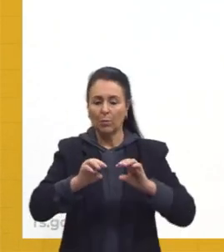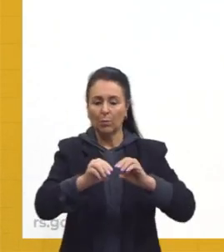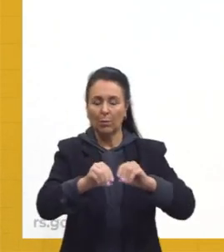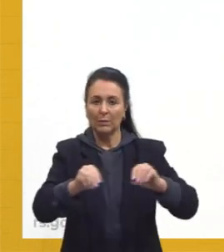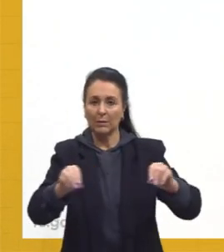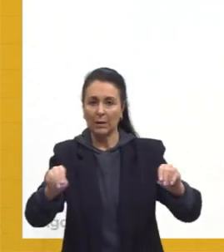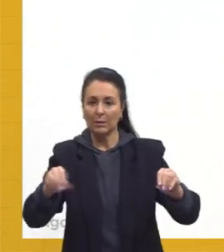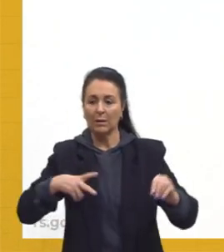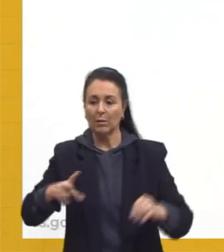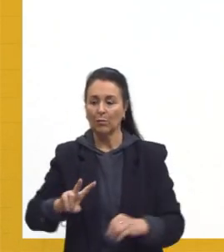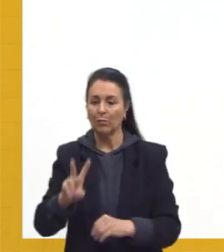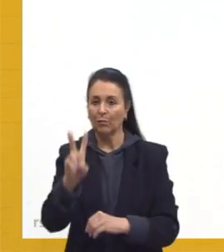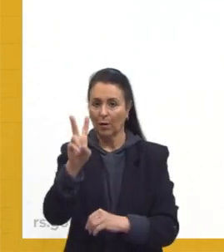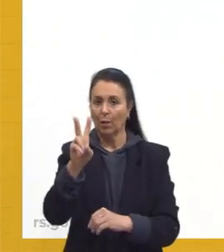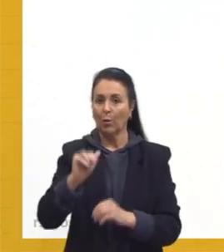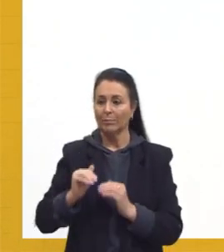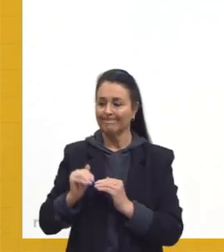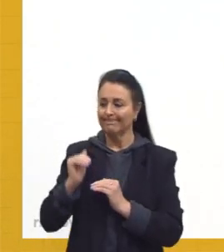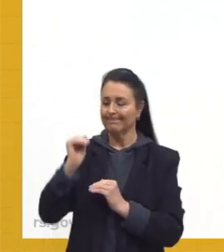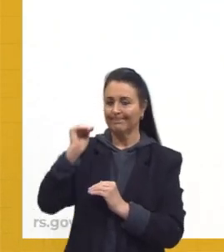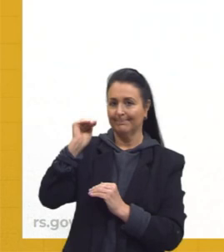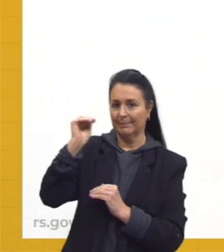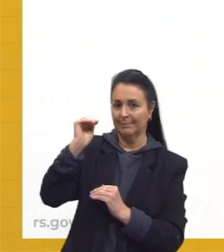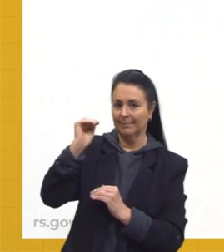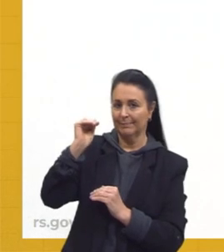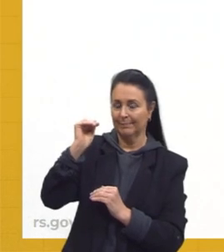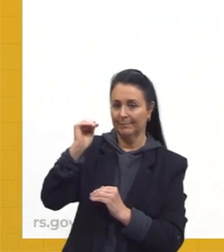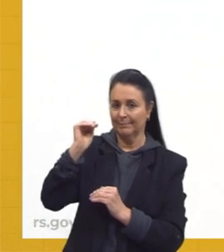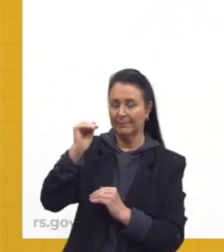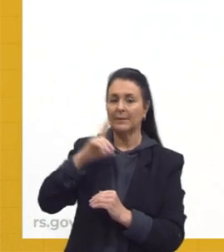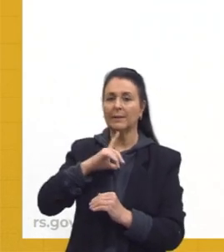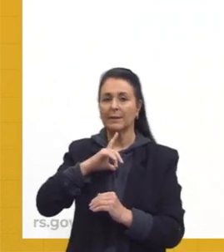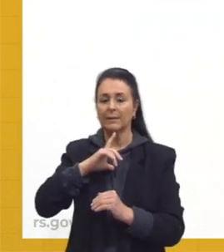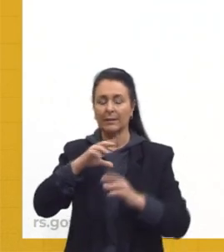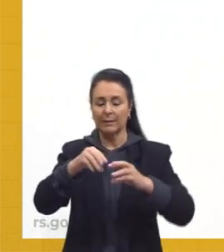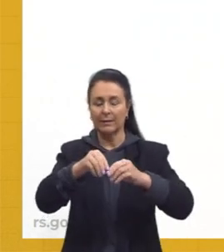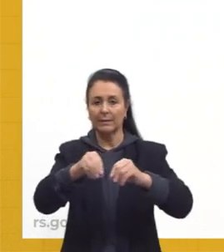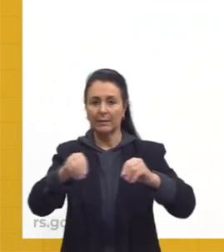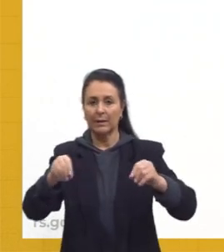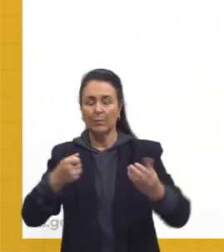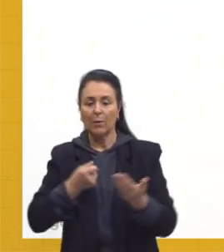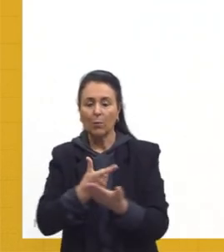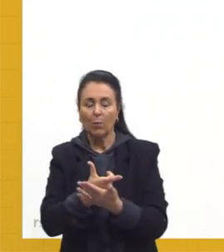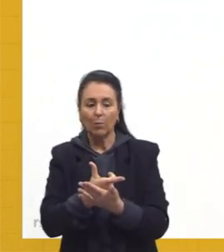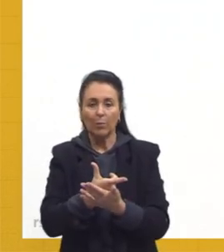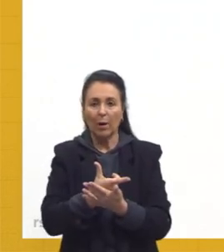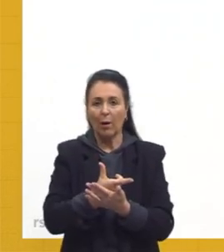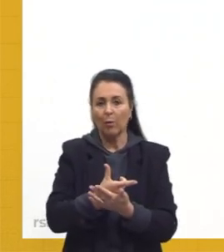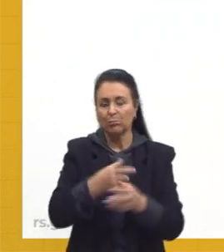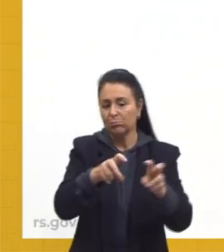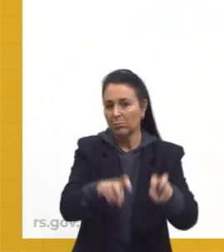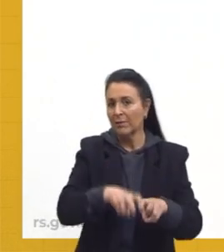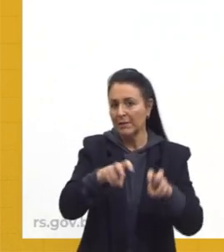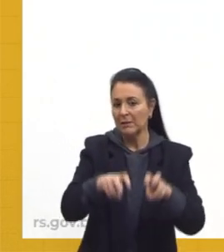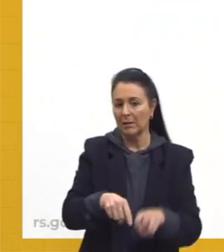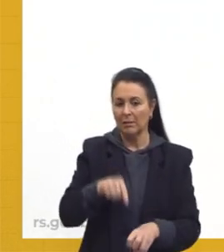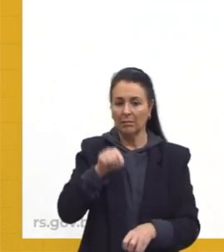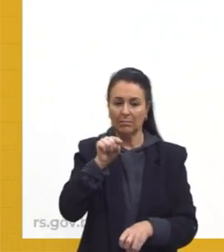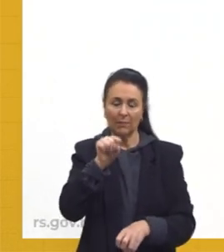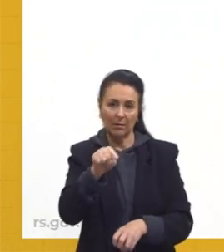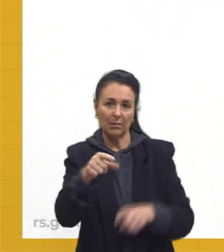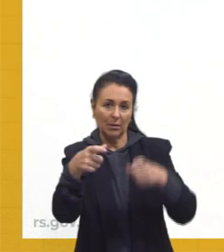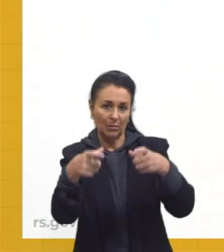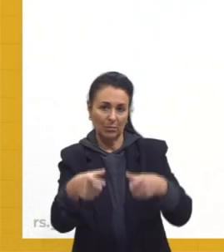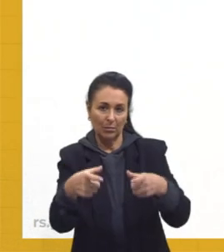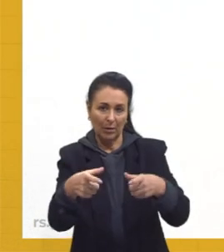muito grande, tá? É muito grande aí o valor que se tu tem pra comprar uma fazenda nesse local, que tu vai